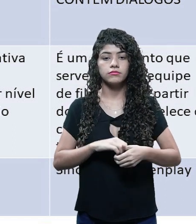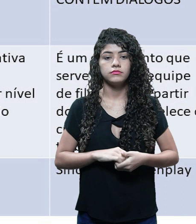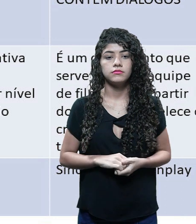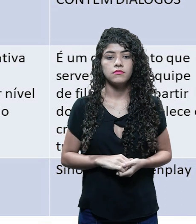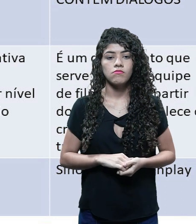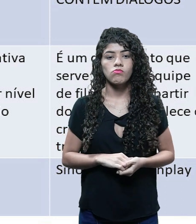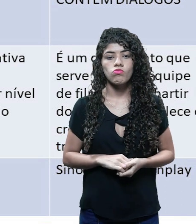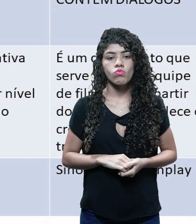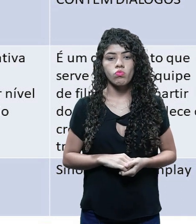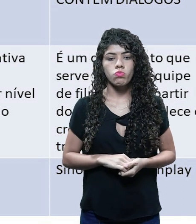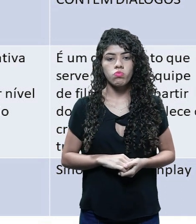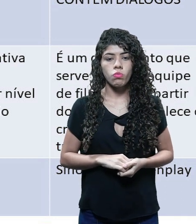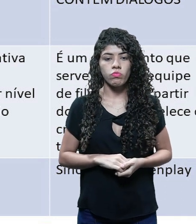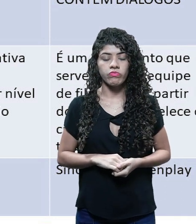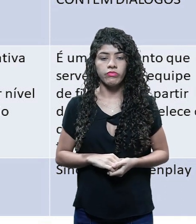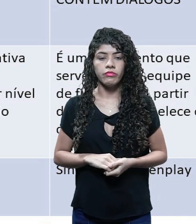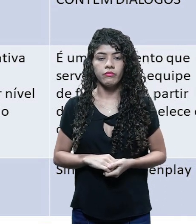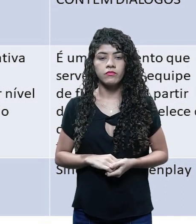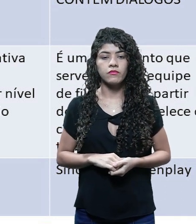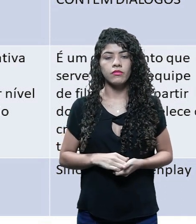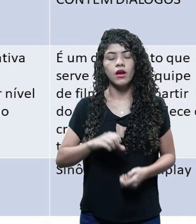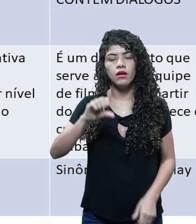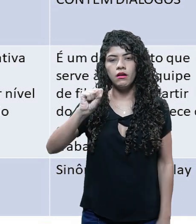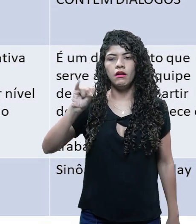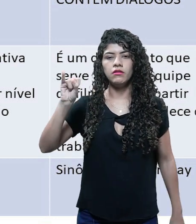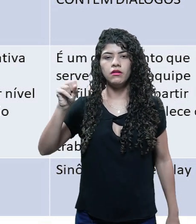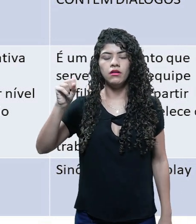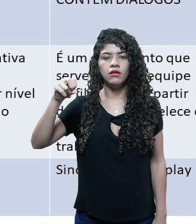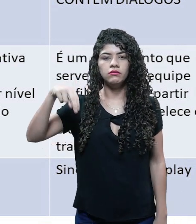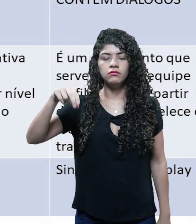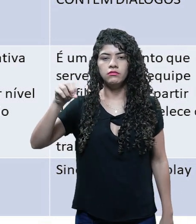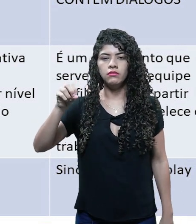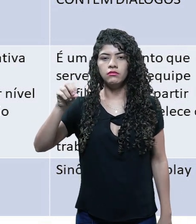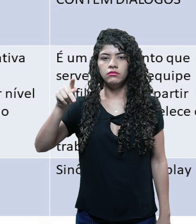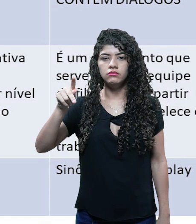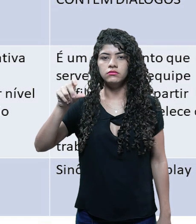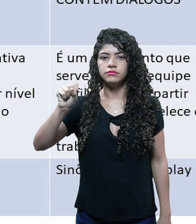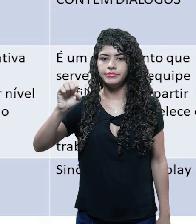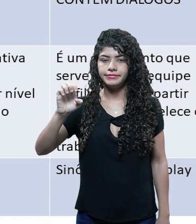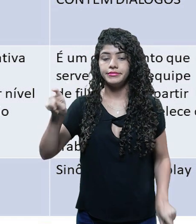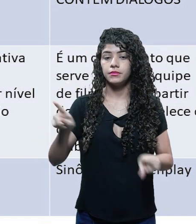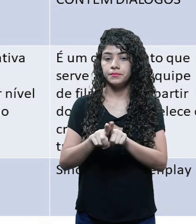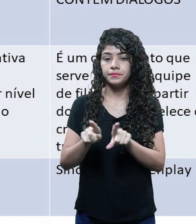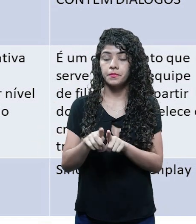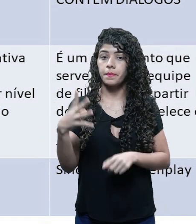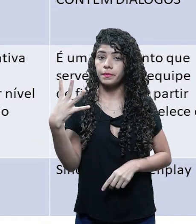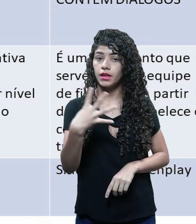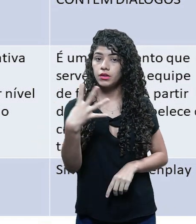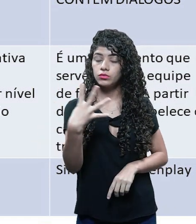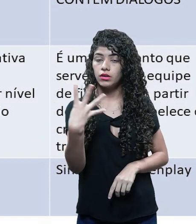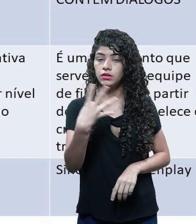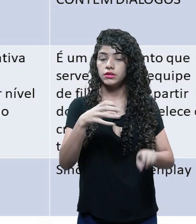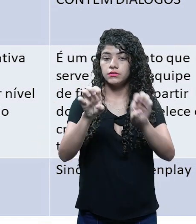uma alternativa para o termo roteiro é sinopse. A quarta etapa do